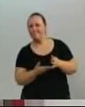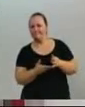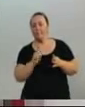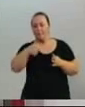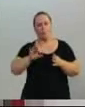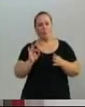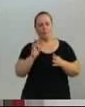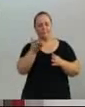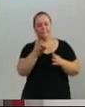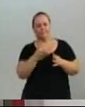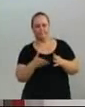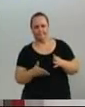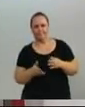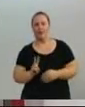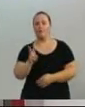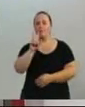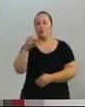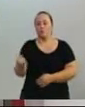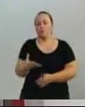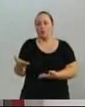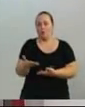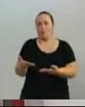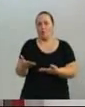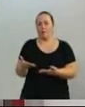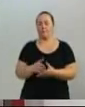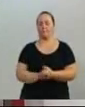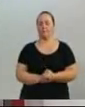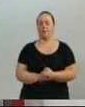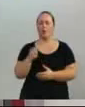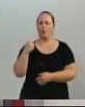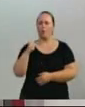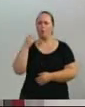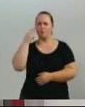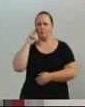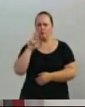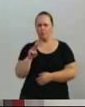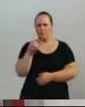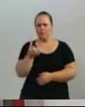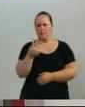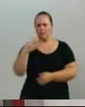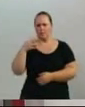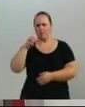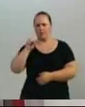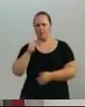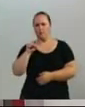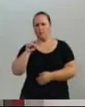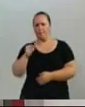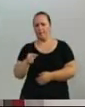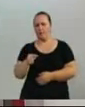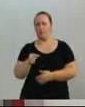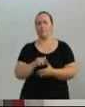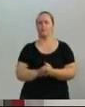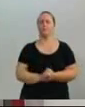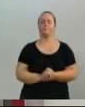complementar, onde o valor atualizado da dívida alcançou o montante de R$ 8.648.000,00, com amortizações mensais de R 144